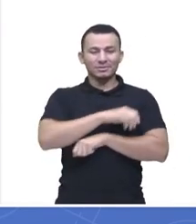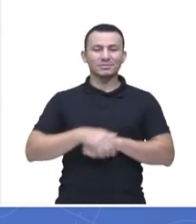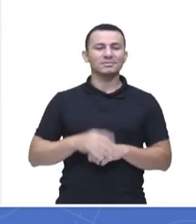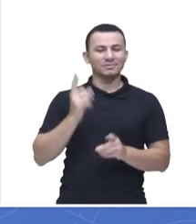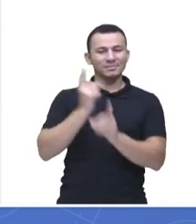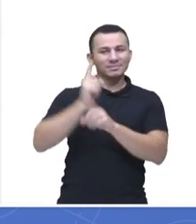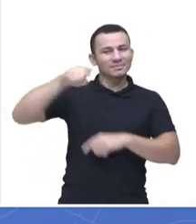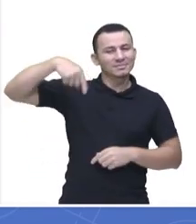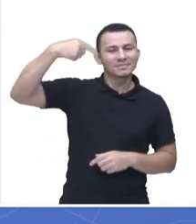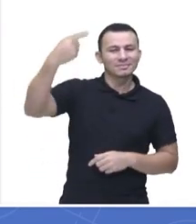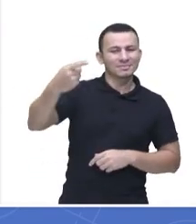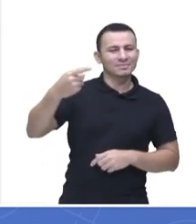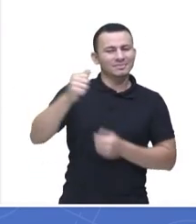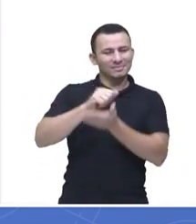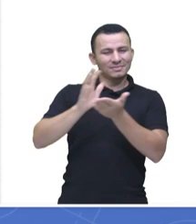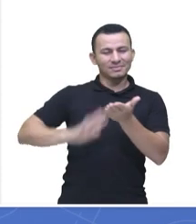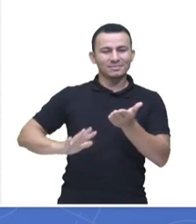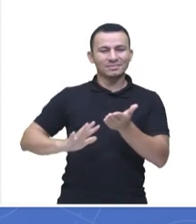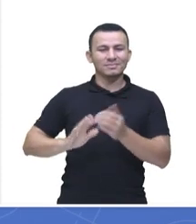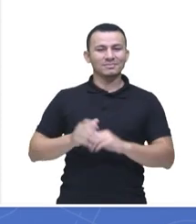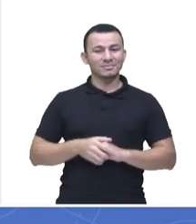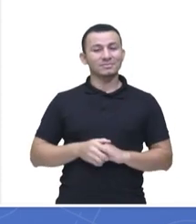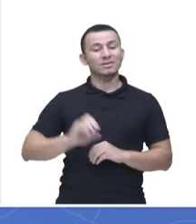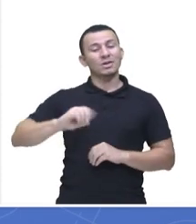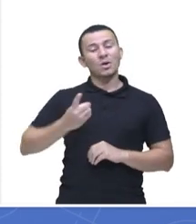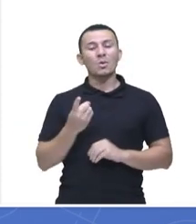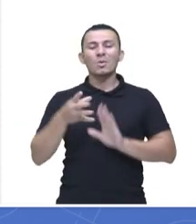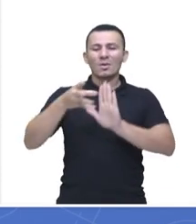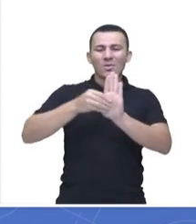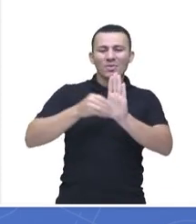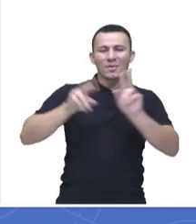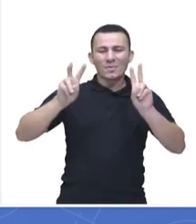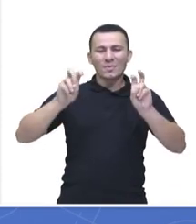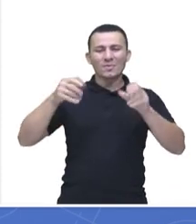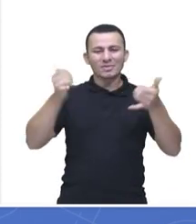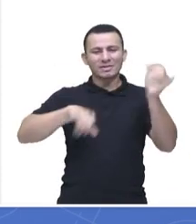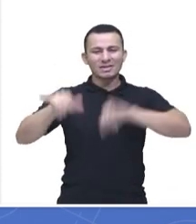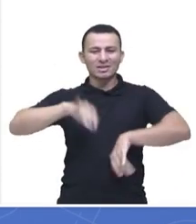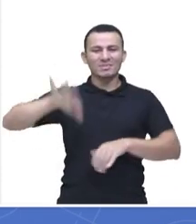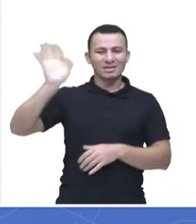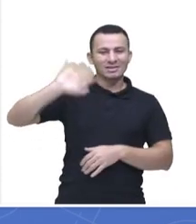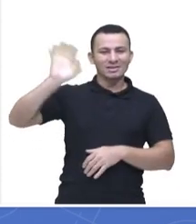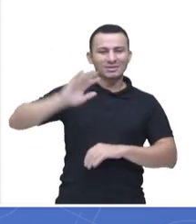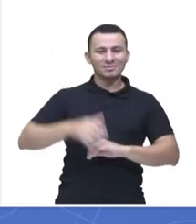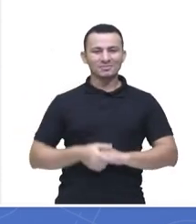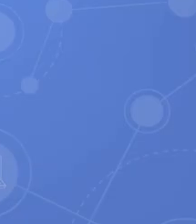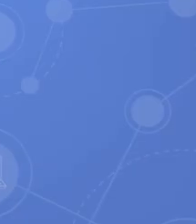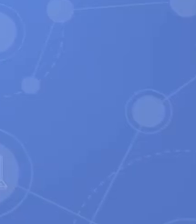E até o próximo Exercitando, ou a próxima aula de Química. Tchau, gente!